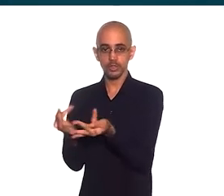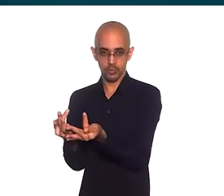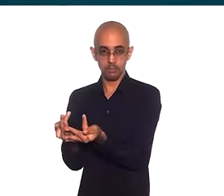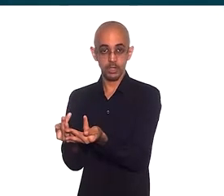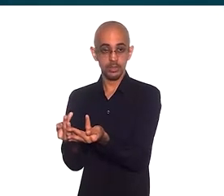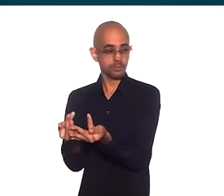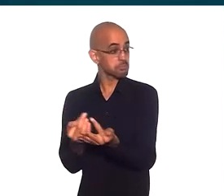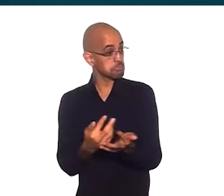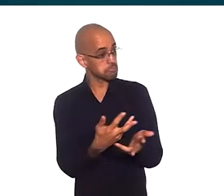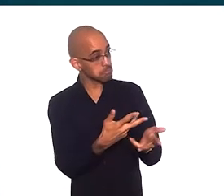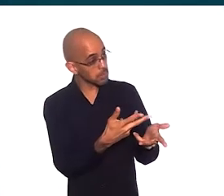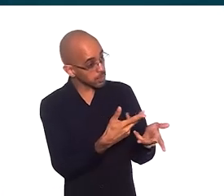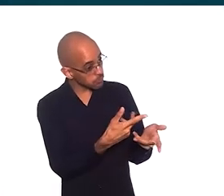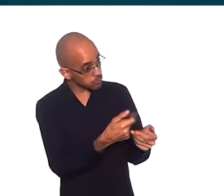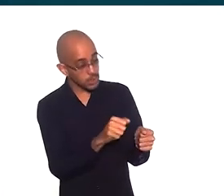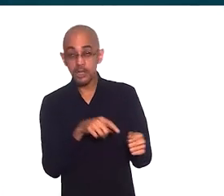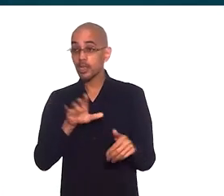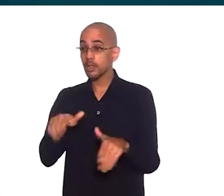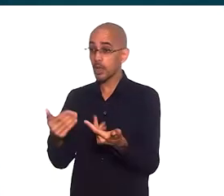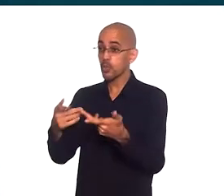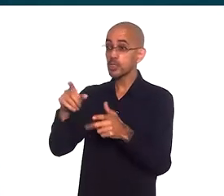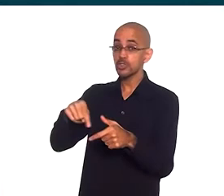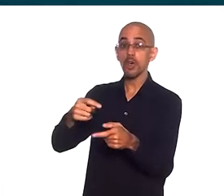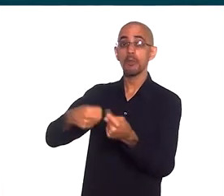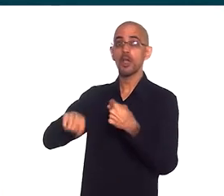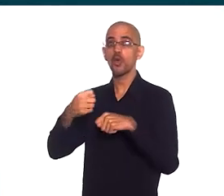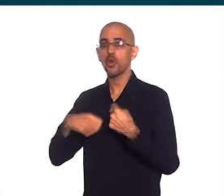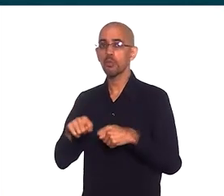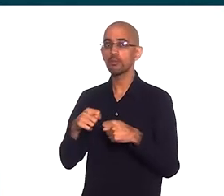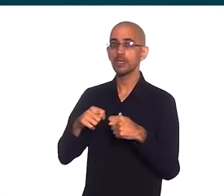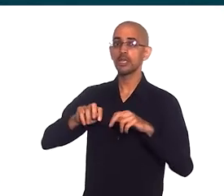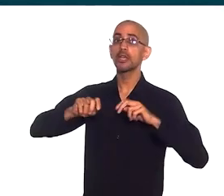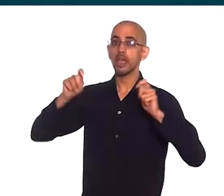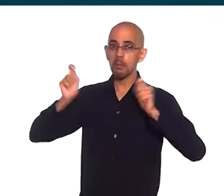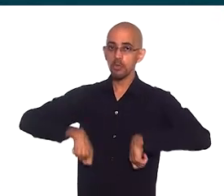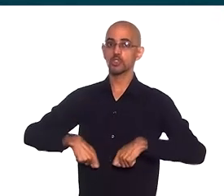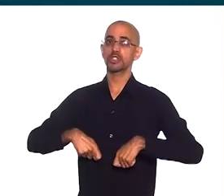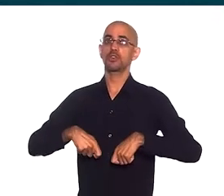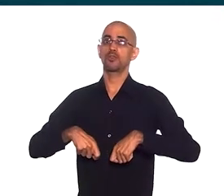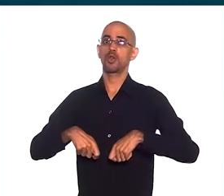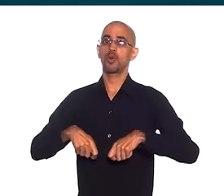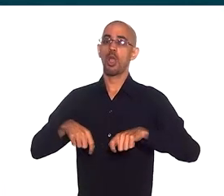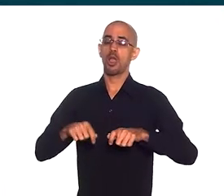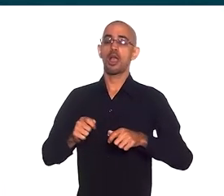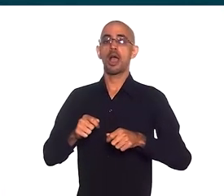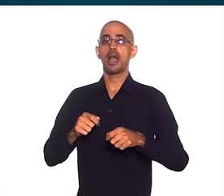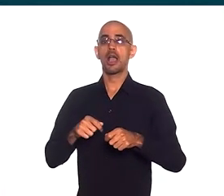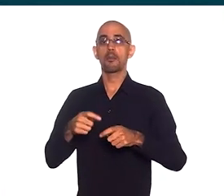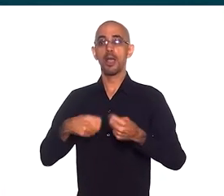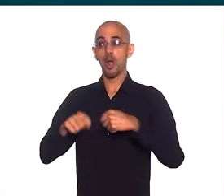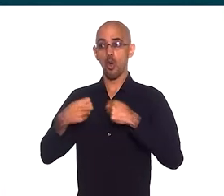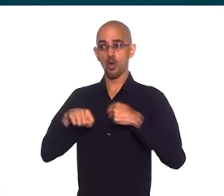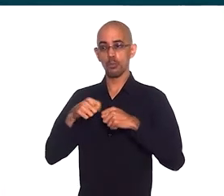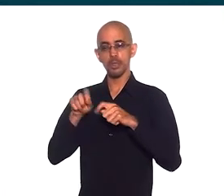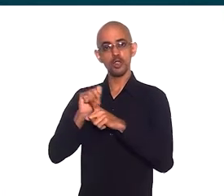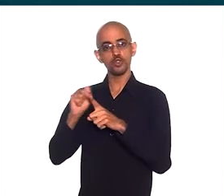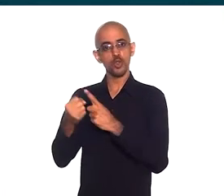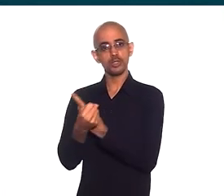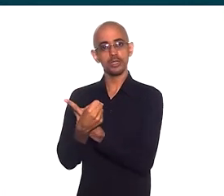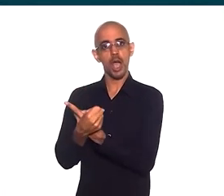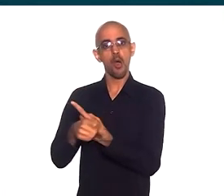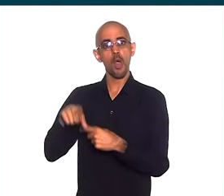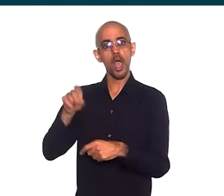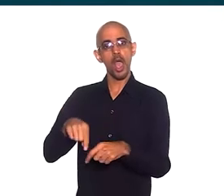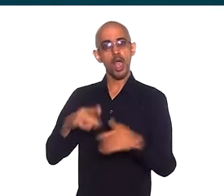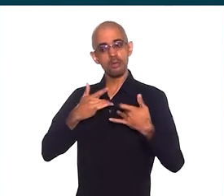é uma outra forma de economia, né? Isso é possível acontecer. Uma economia social,